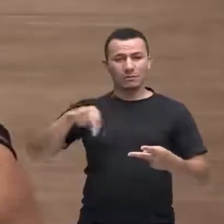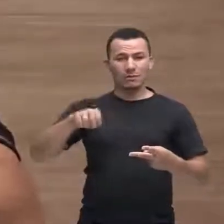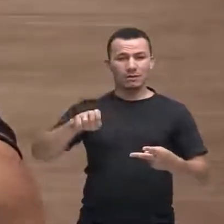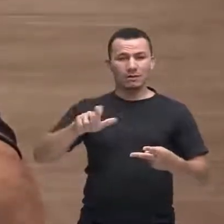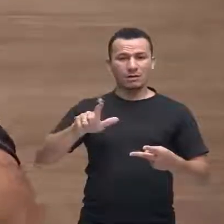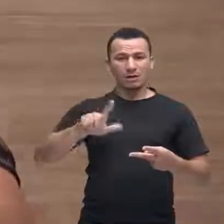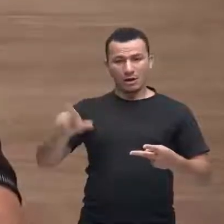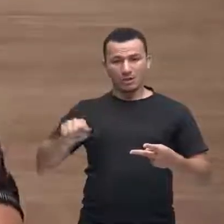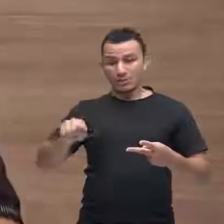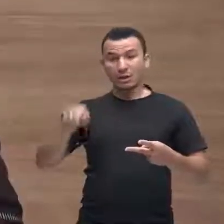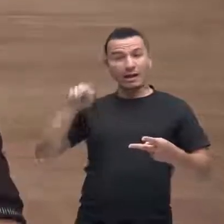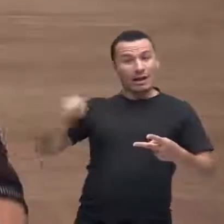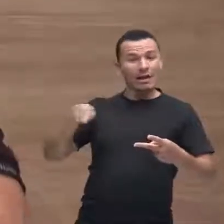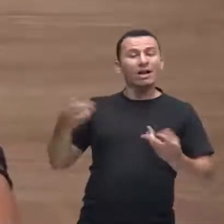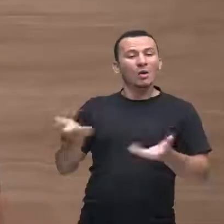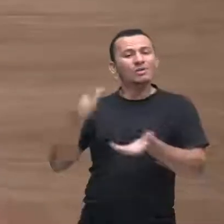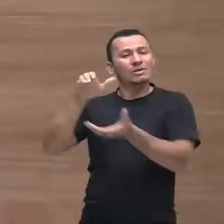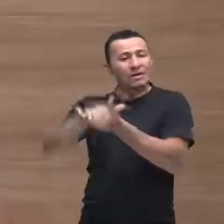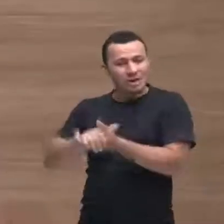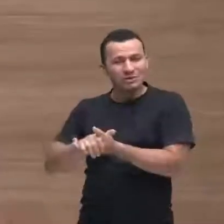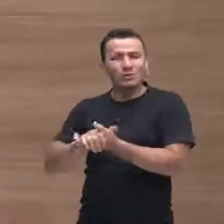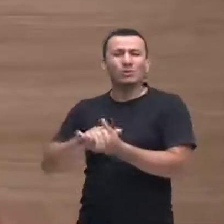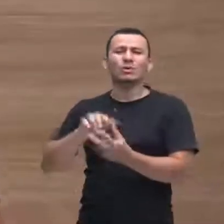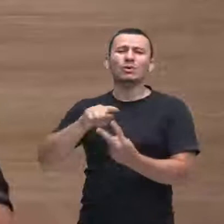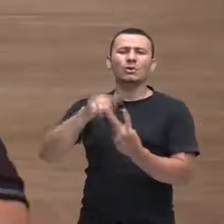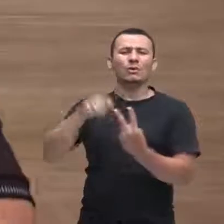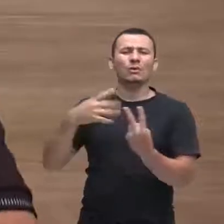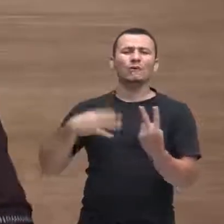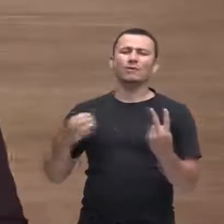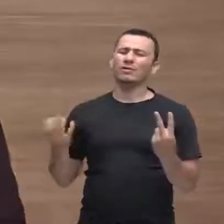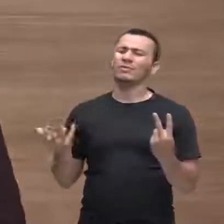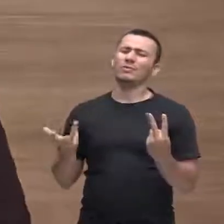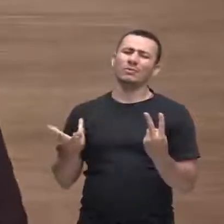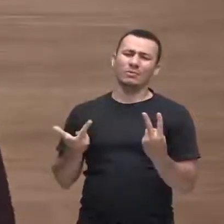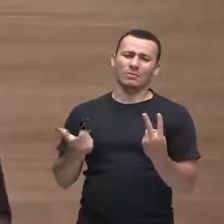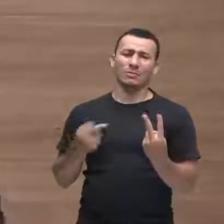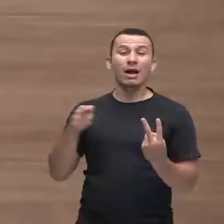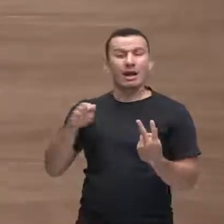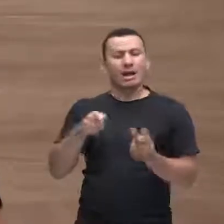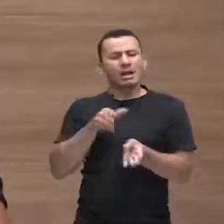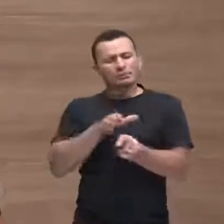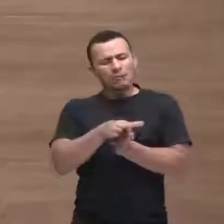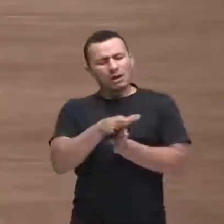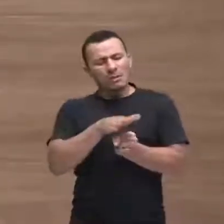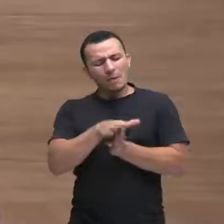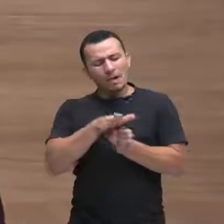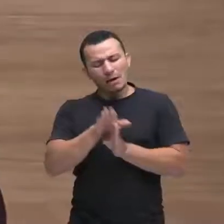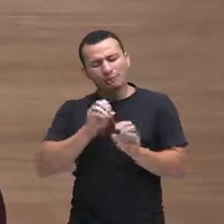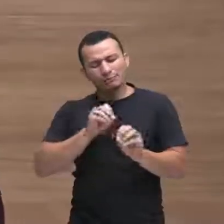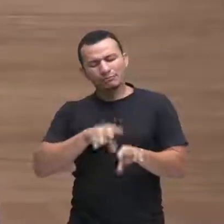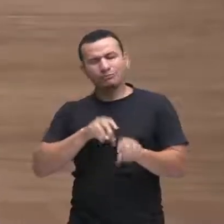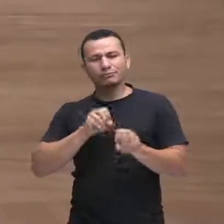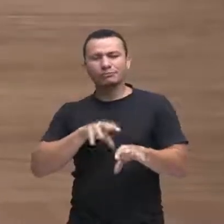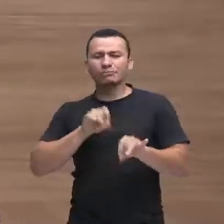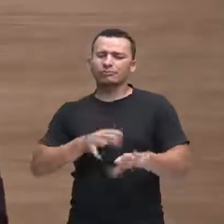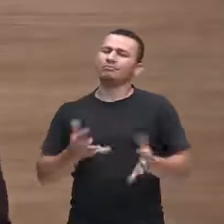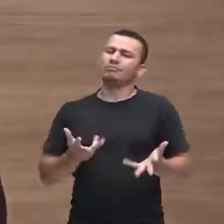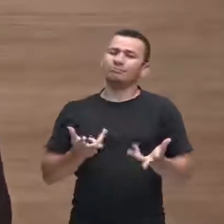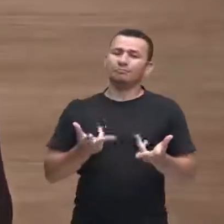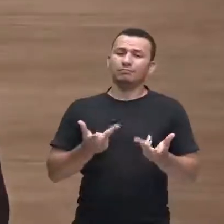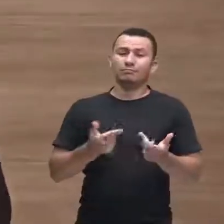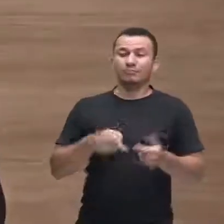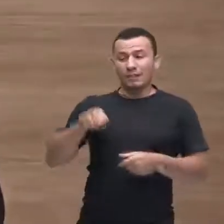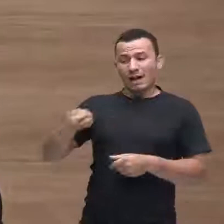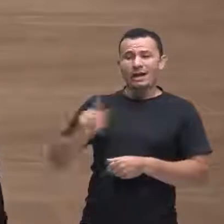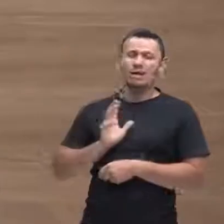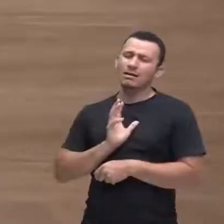casada tem dois filhos maravilhosos educou esses filhos de uma forma magnífica ama essa